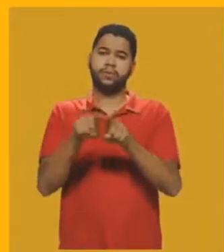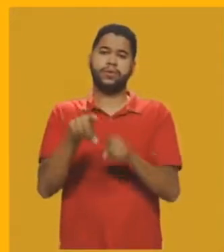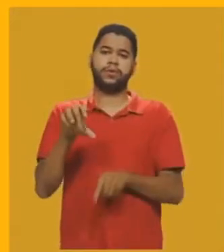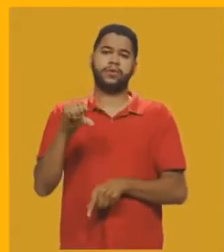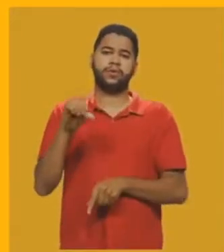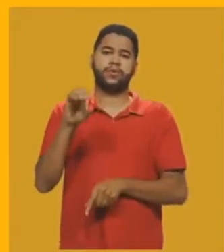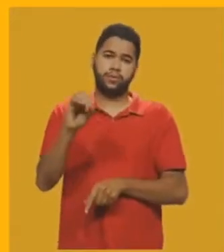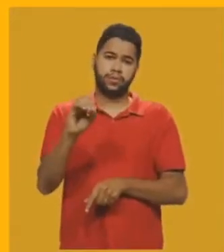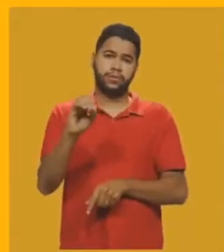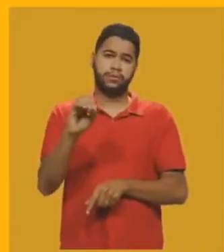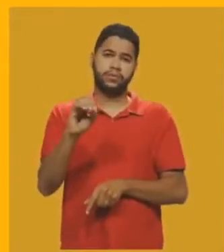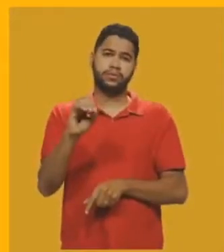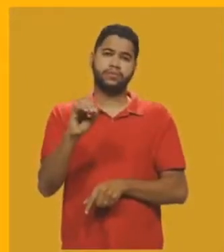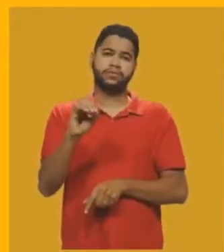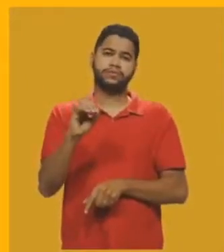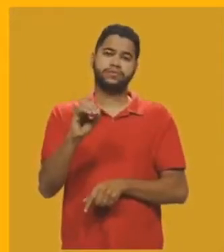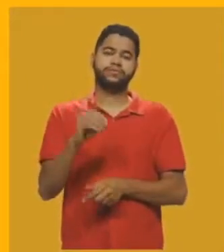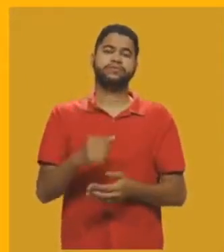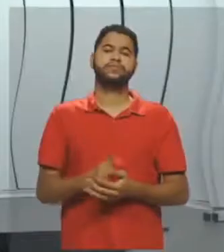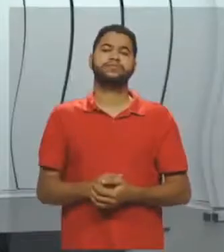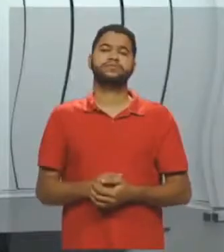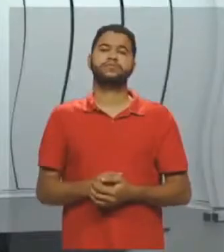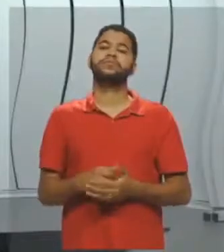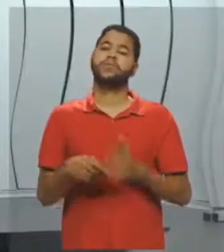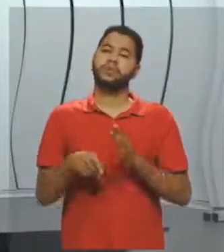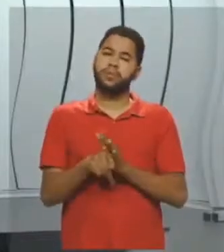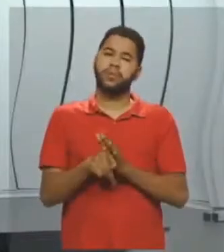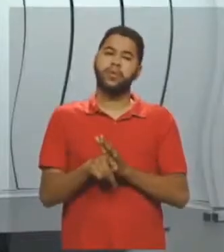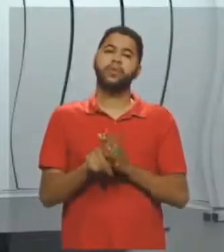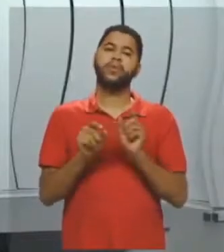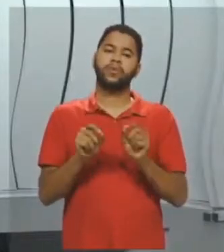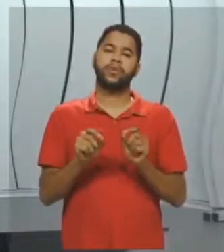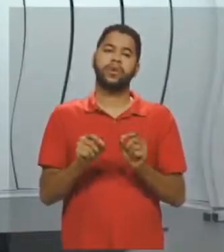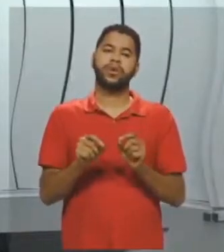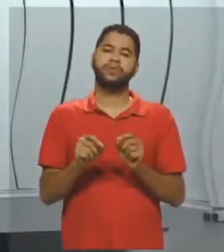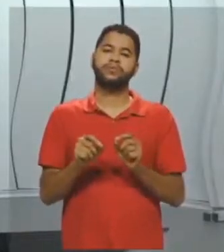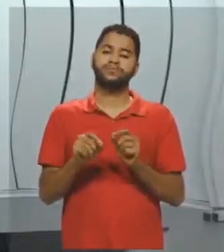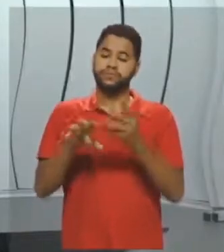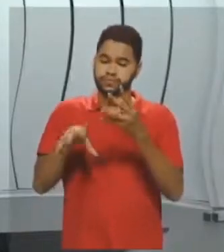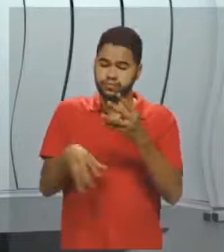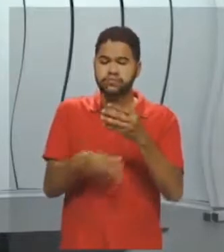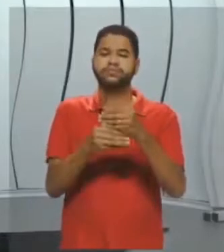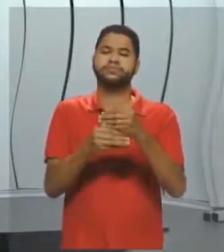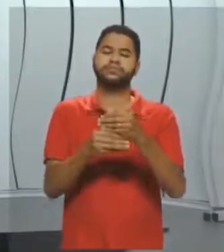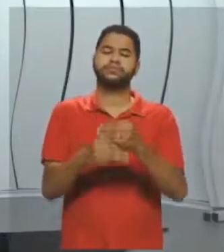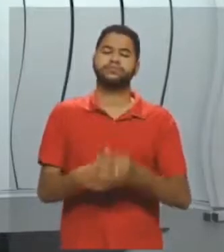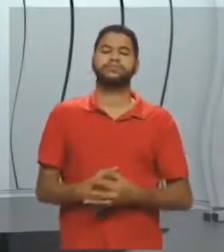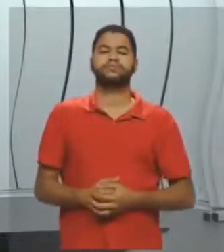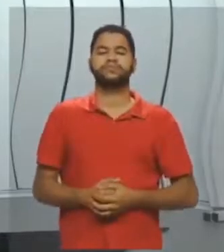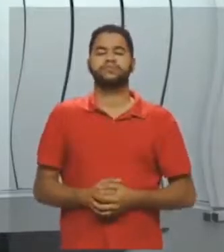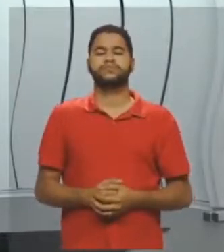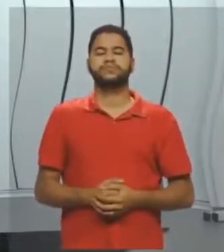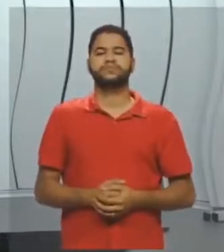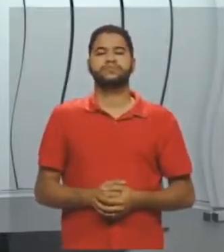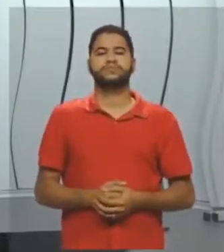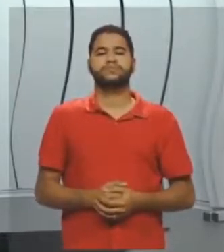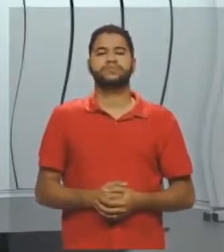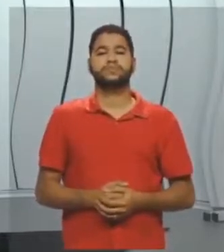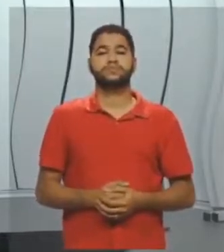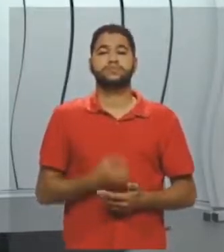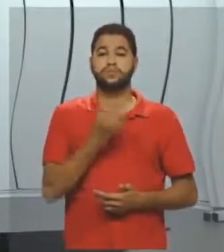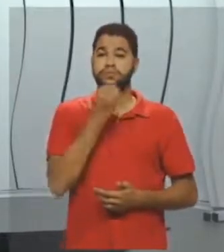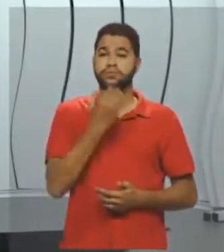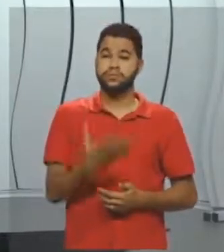se somam 90 graus, são ângulos complementares. Bom,